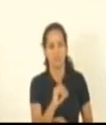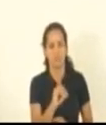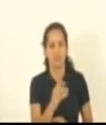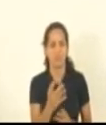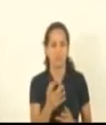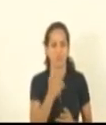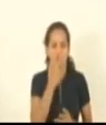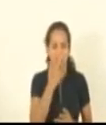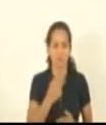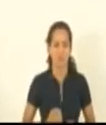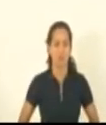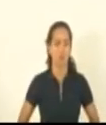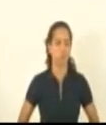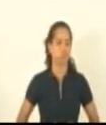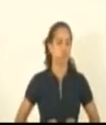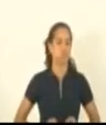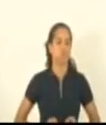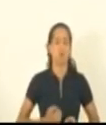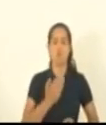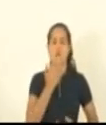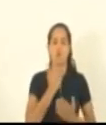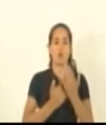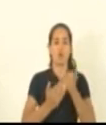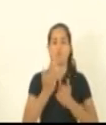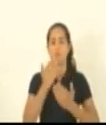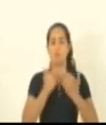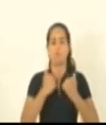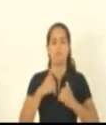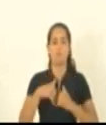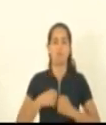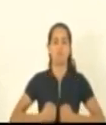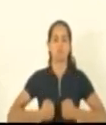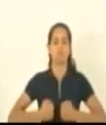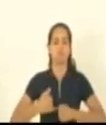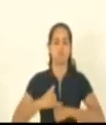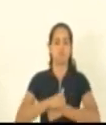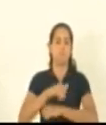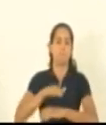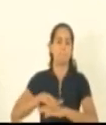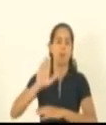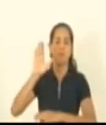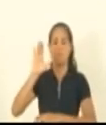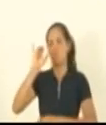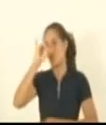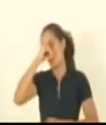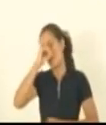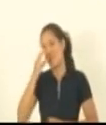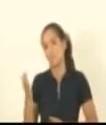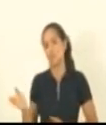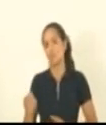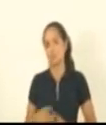que um porco cevado e isso não pode acontecer